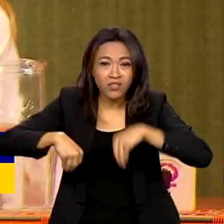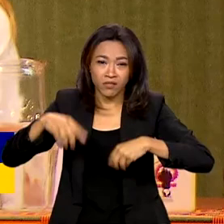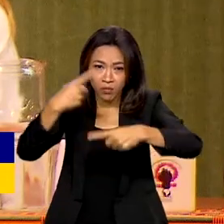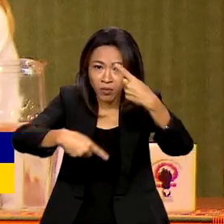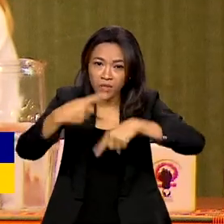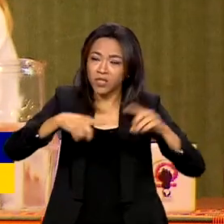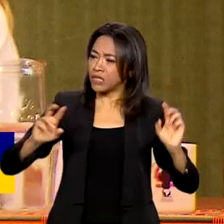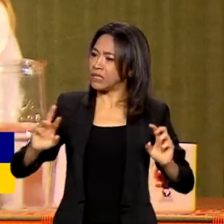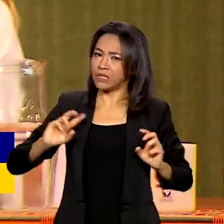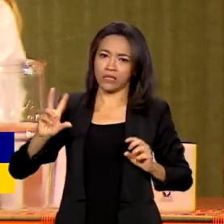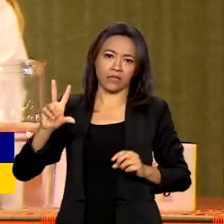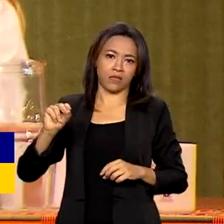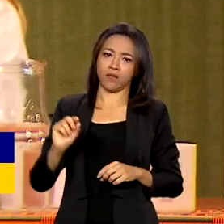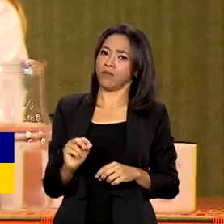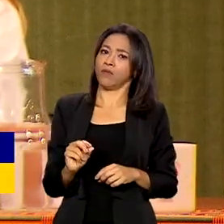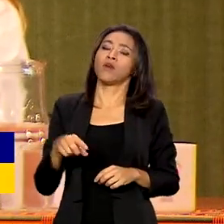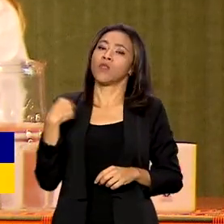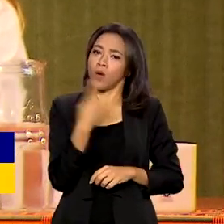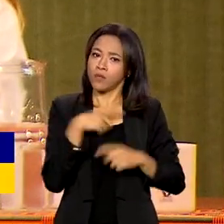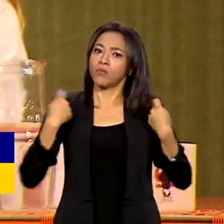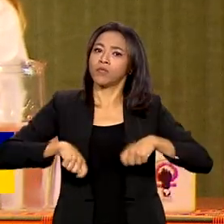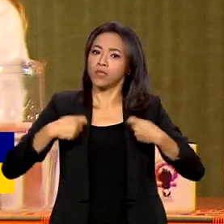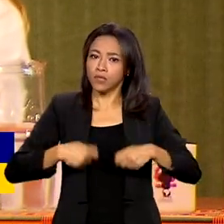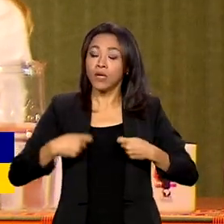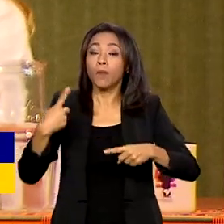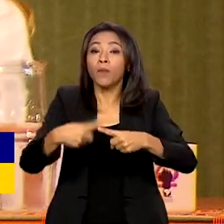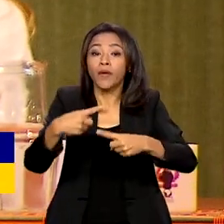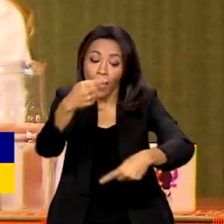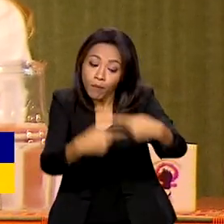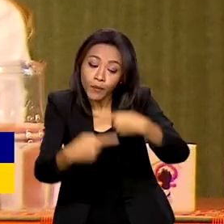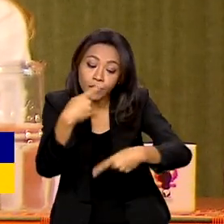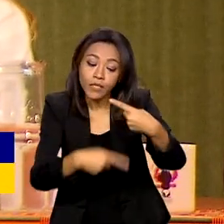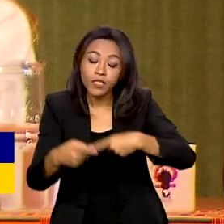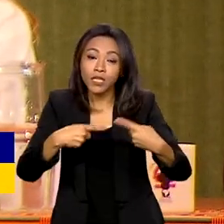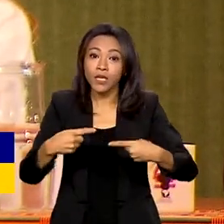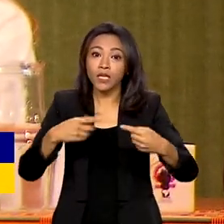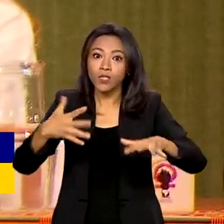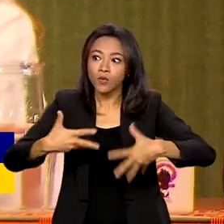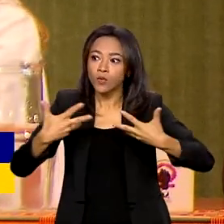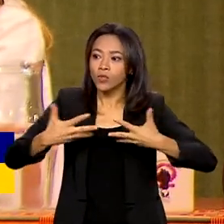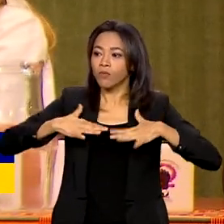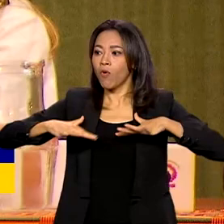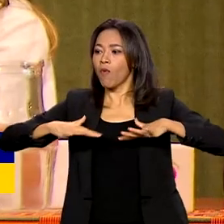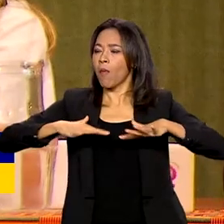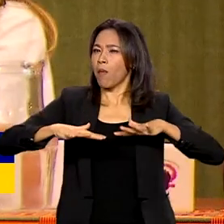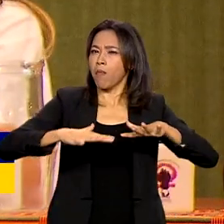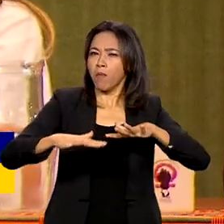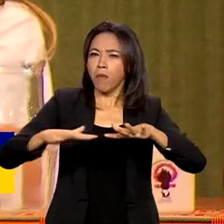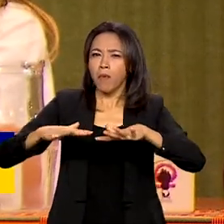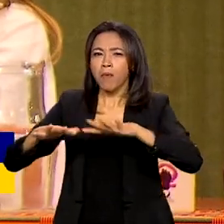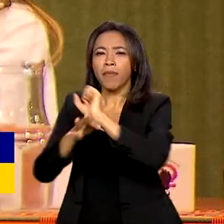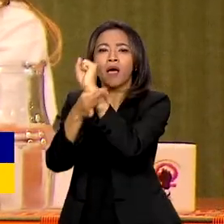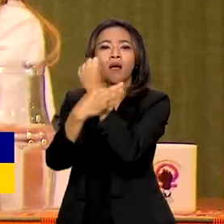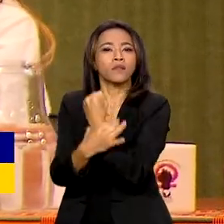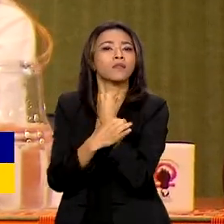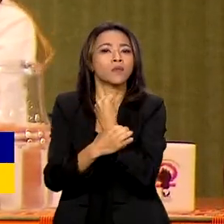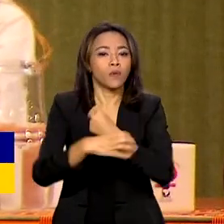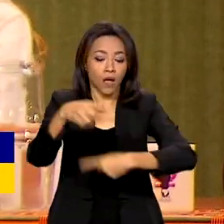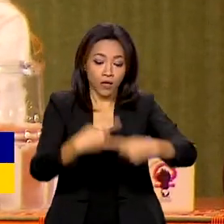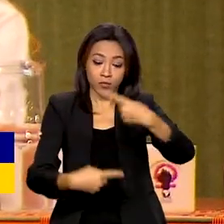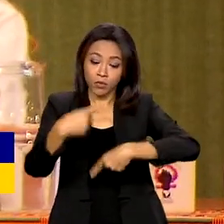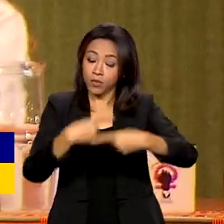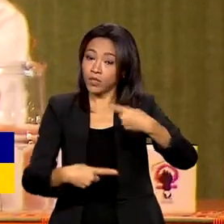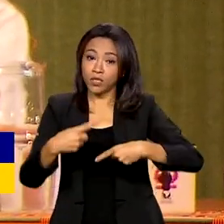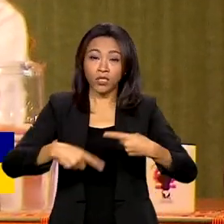política. A gente precisa, porque a política que nos movimenta, que pode nos dar garantia das políticas públicas, de